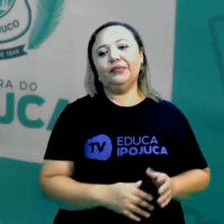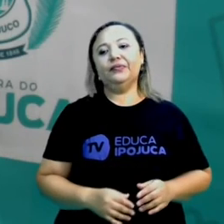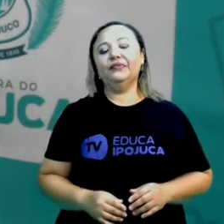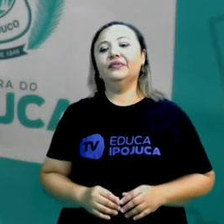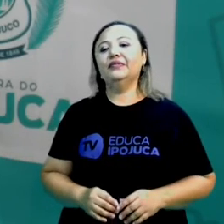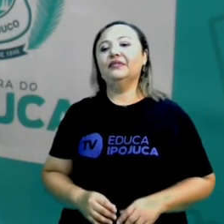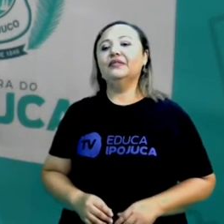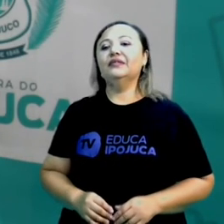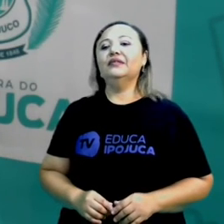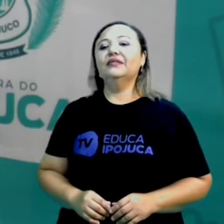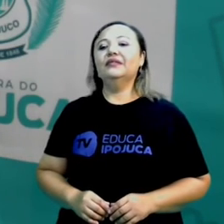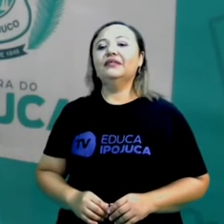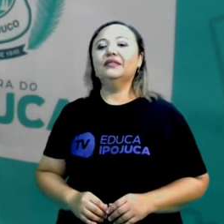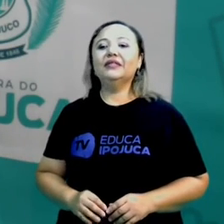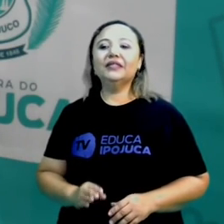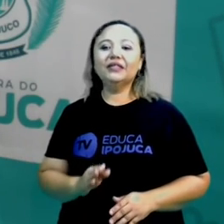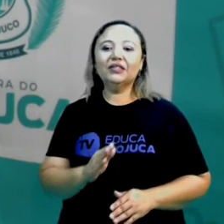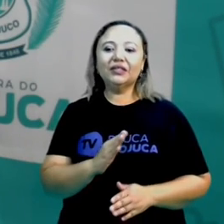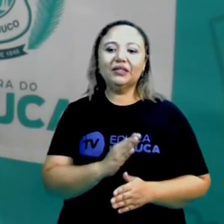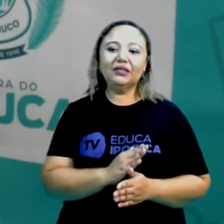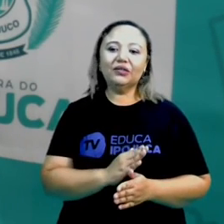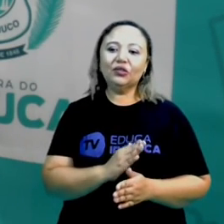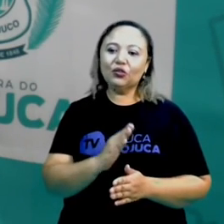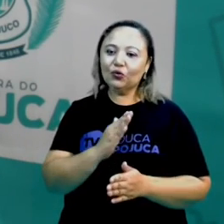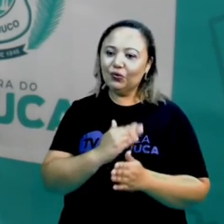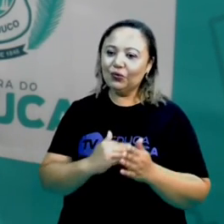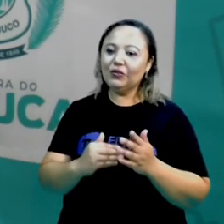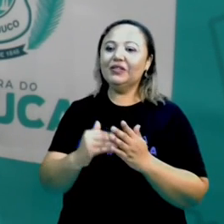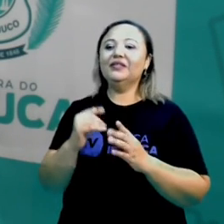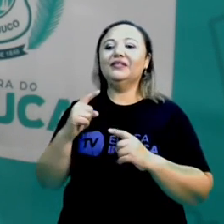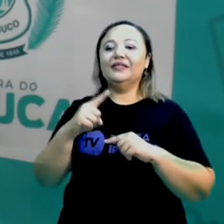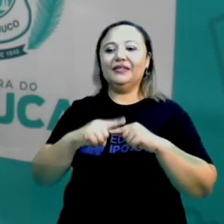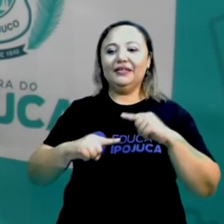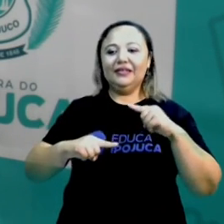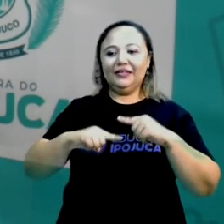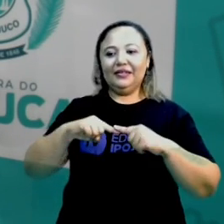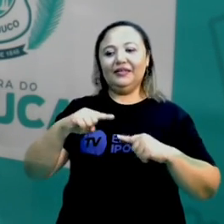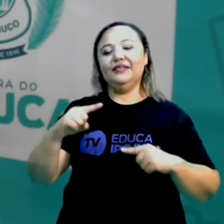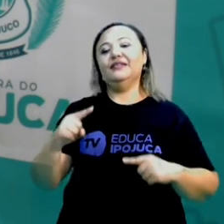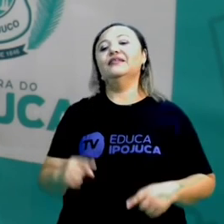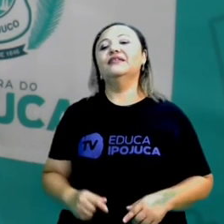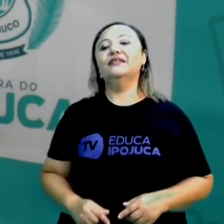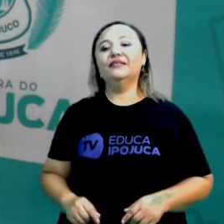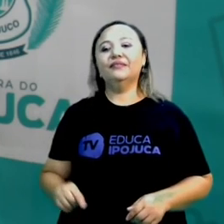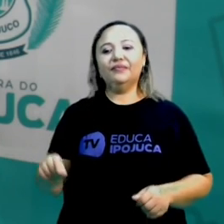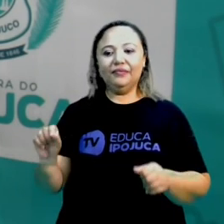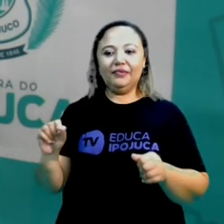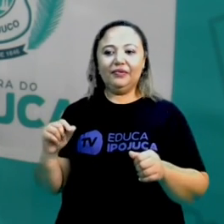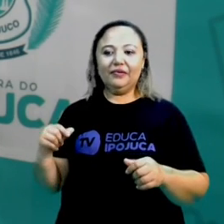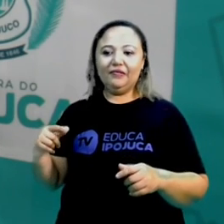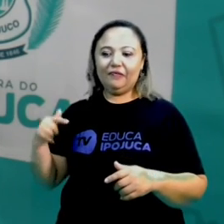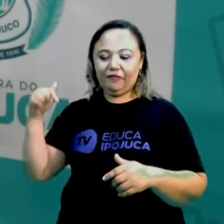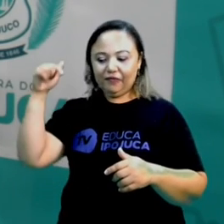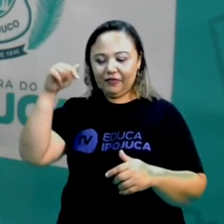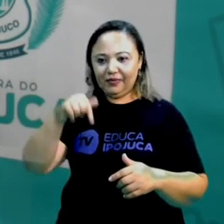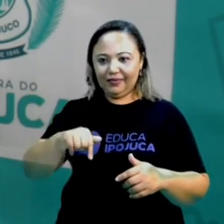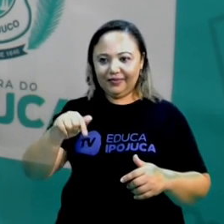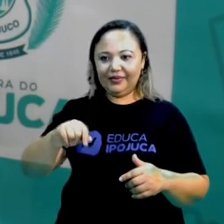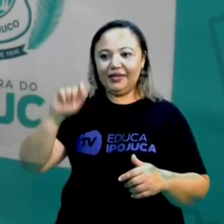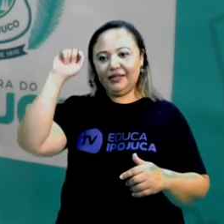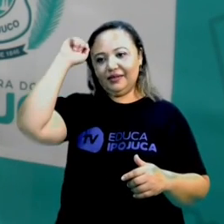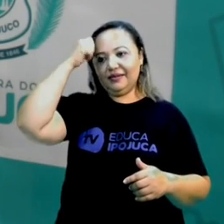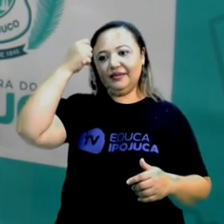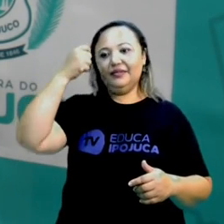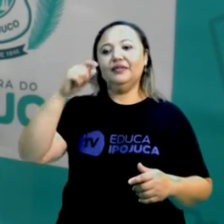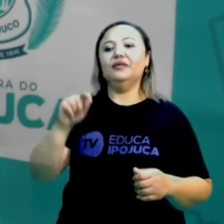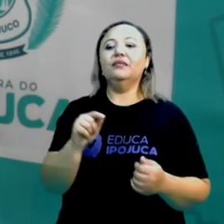agogô, o recorreco. Então, esses instrumentos são de origem africana, mas que estão presentes na